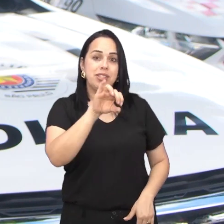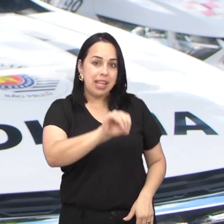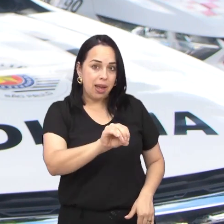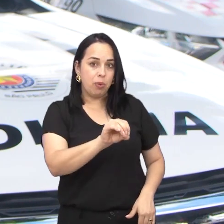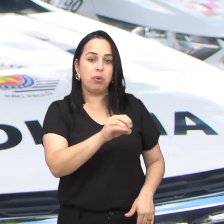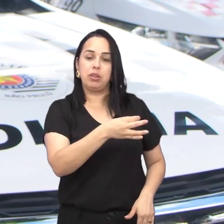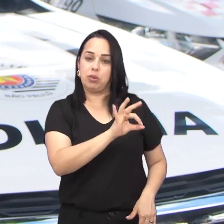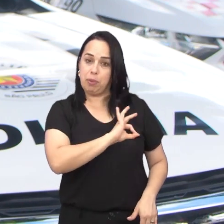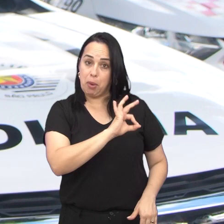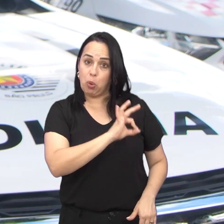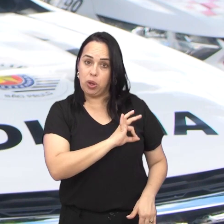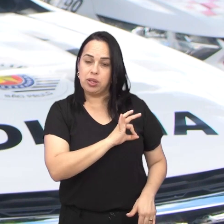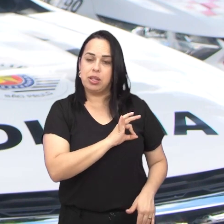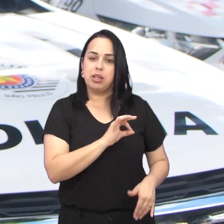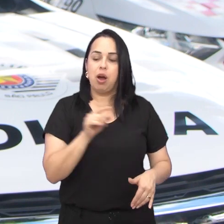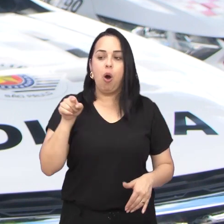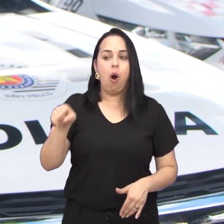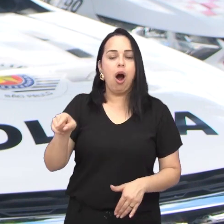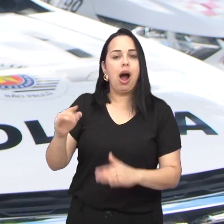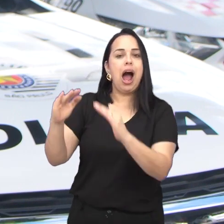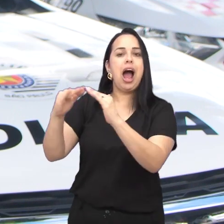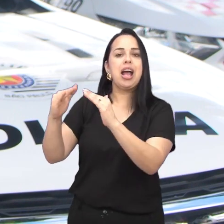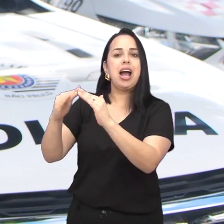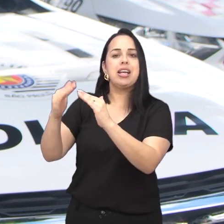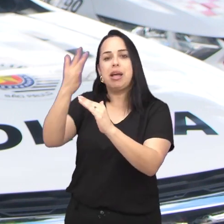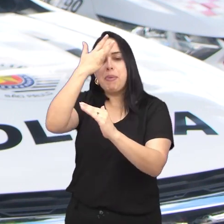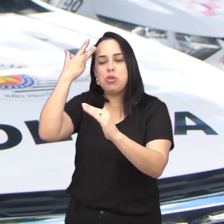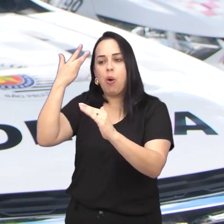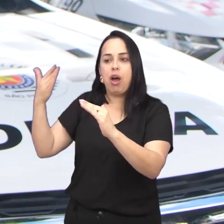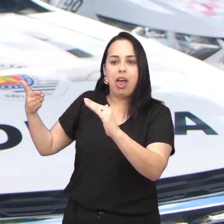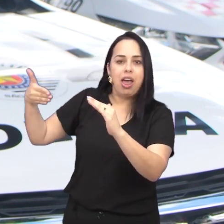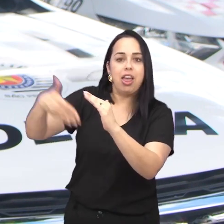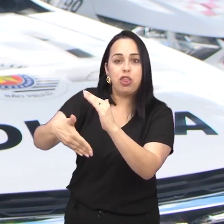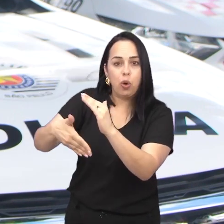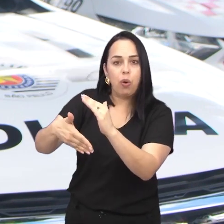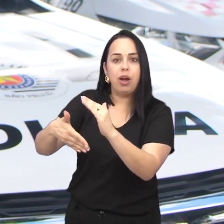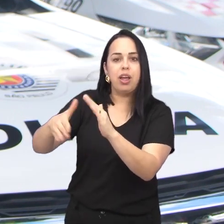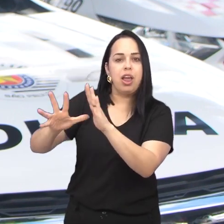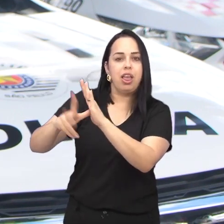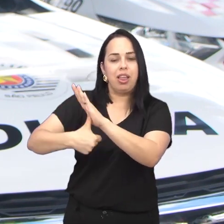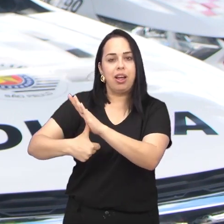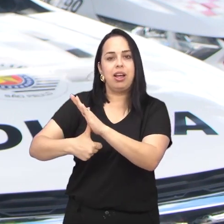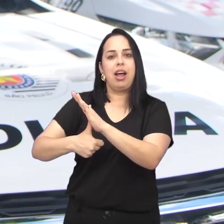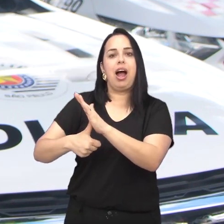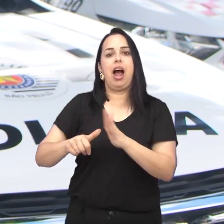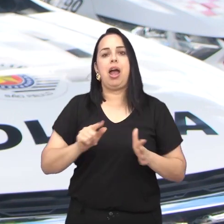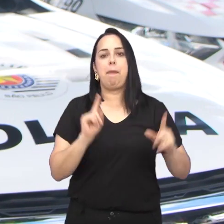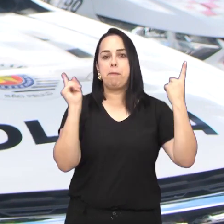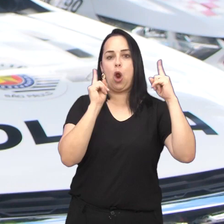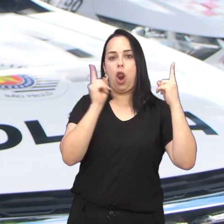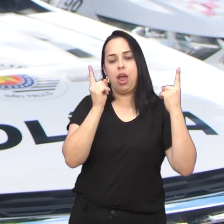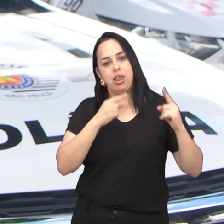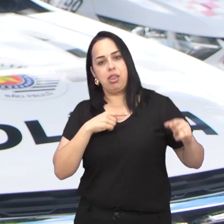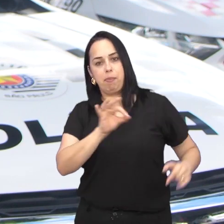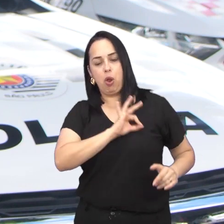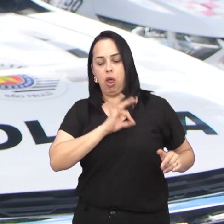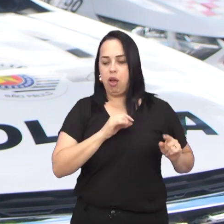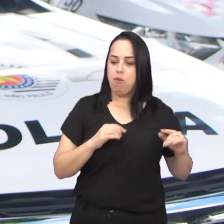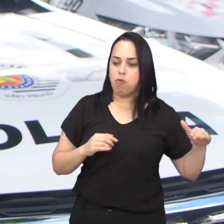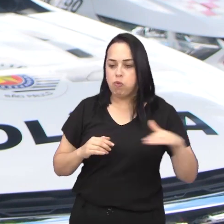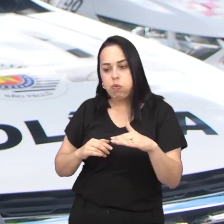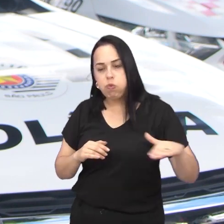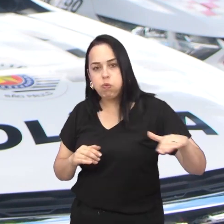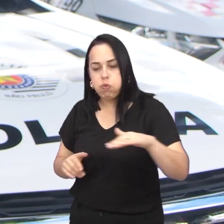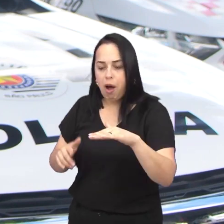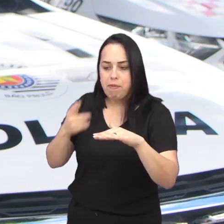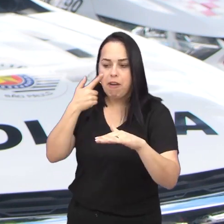informar através desse telefone que a sua residência possivelmente está sofrendo um tipo de crime e as viaturas vão até esse local para averiguar se,